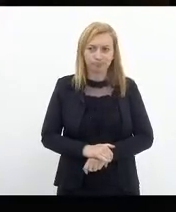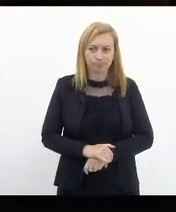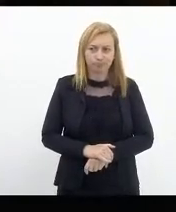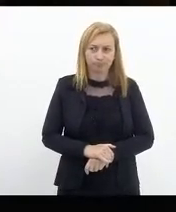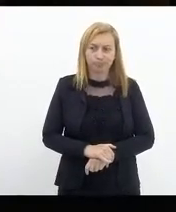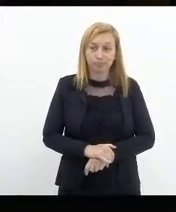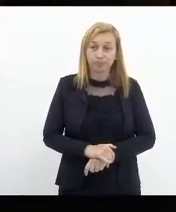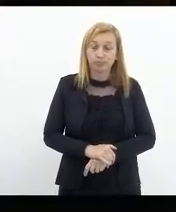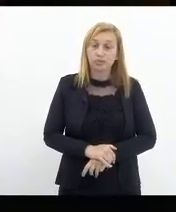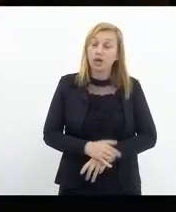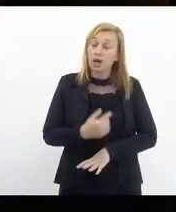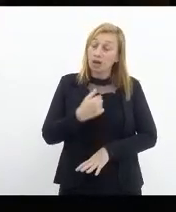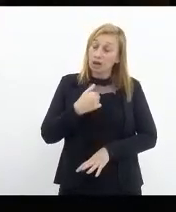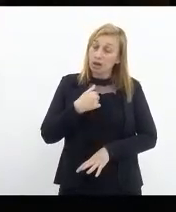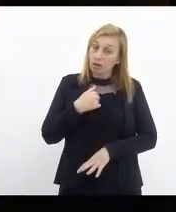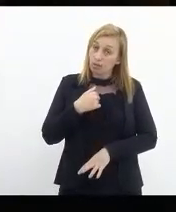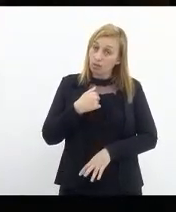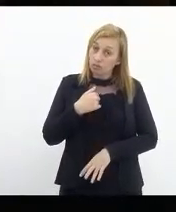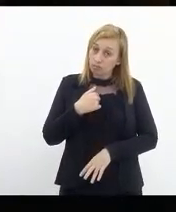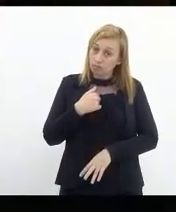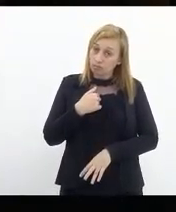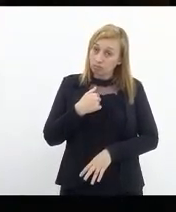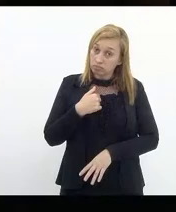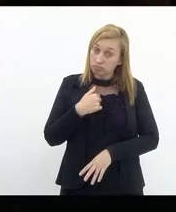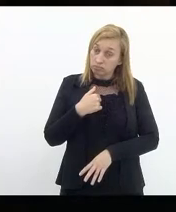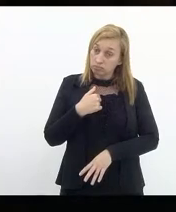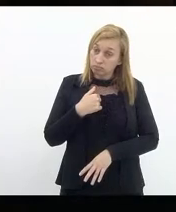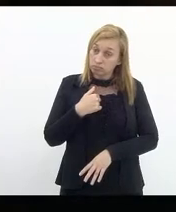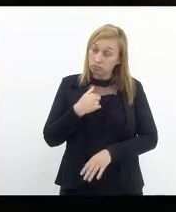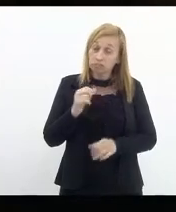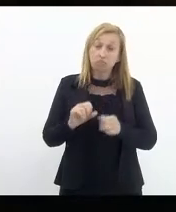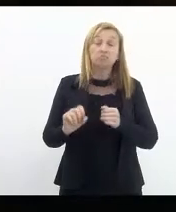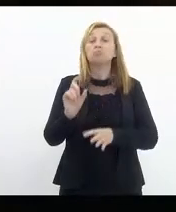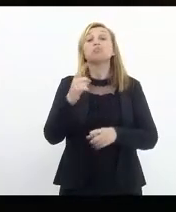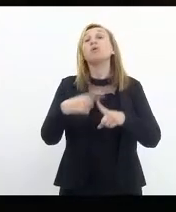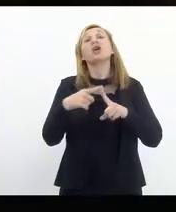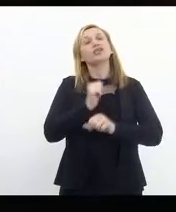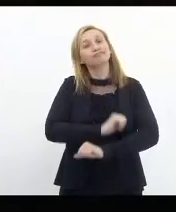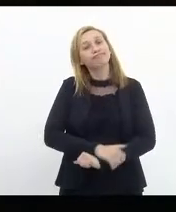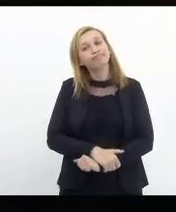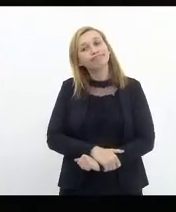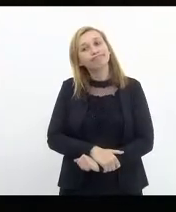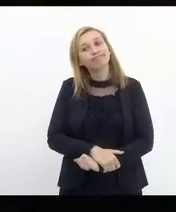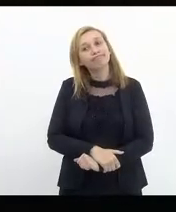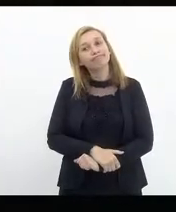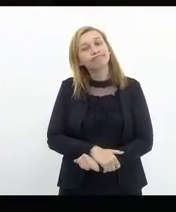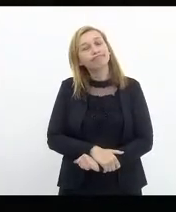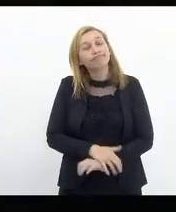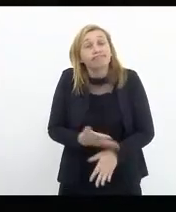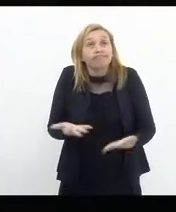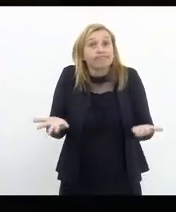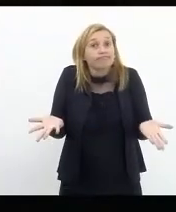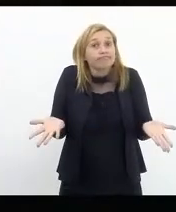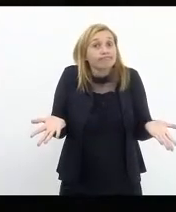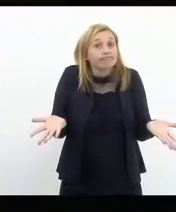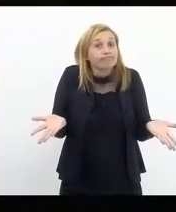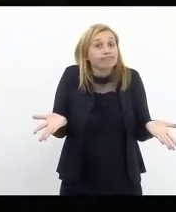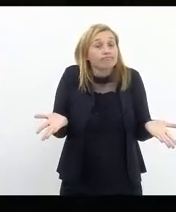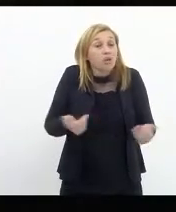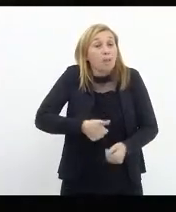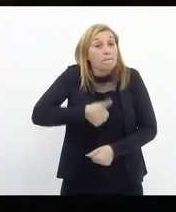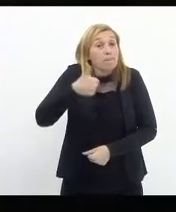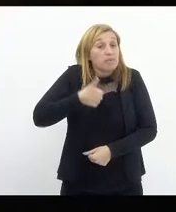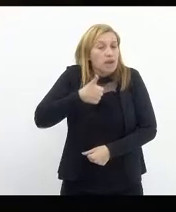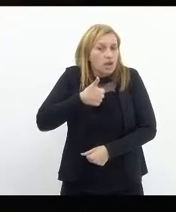E eu faço isso porque até primeiro